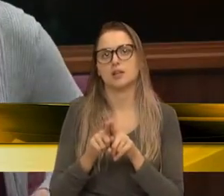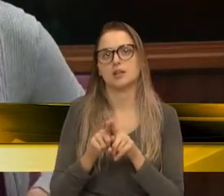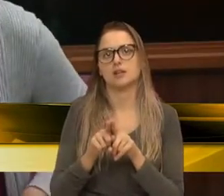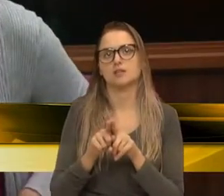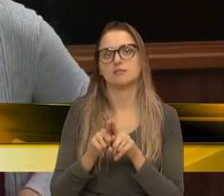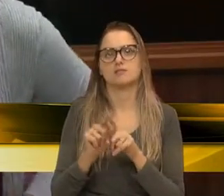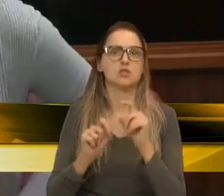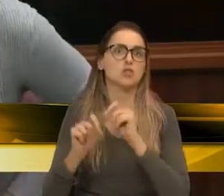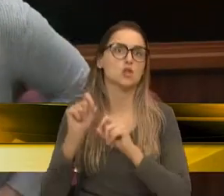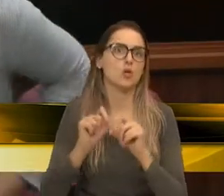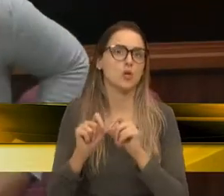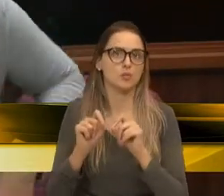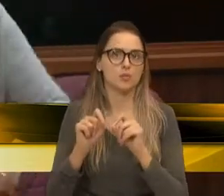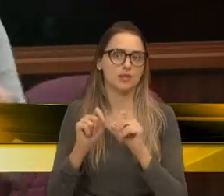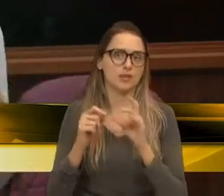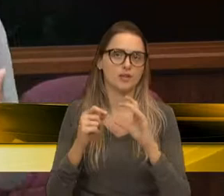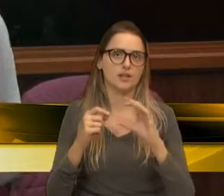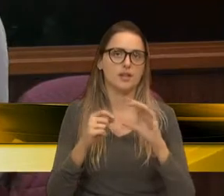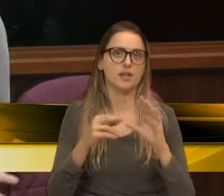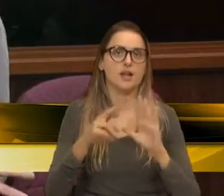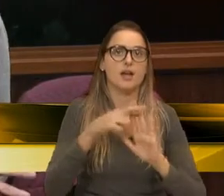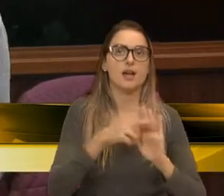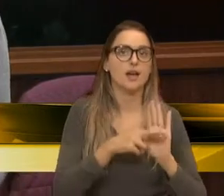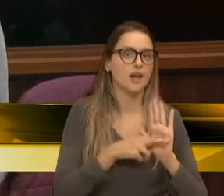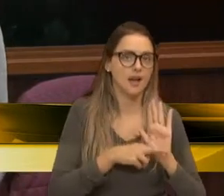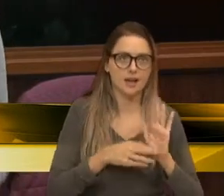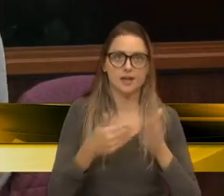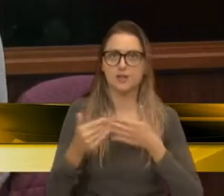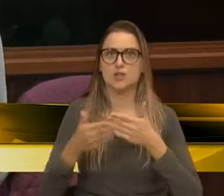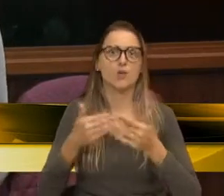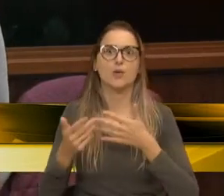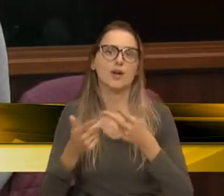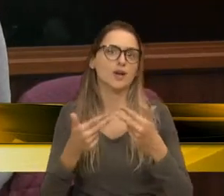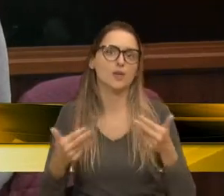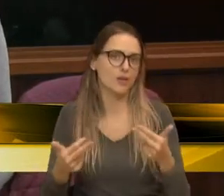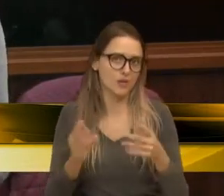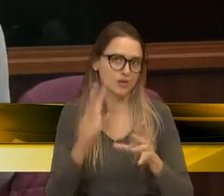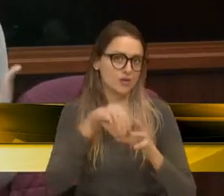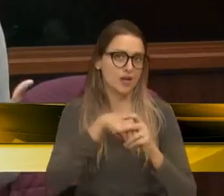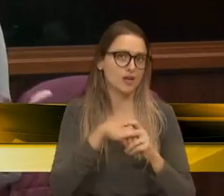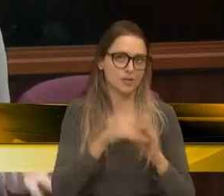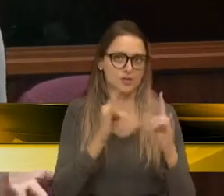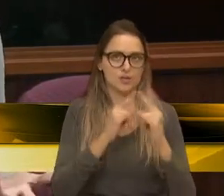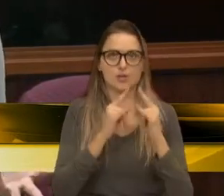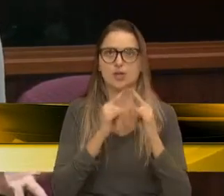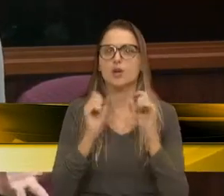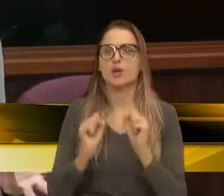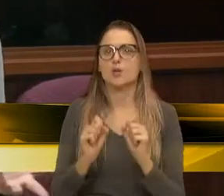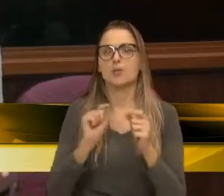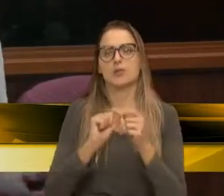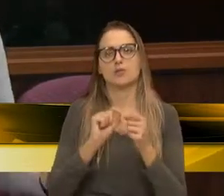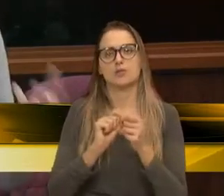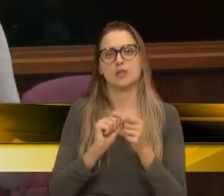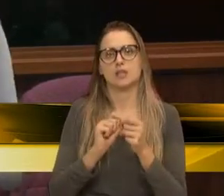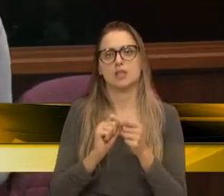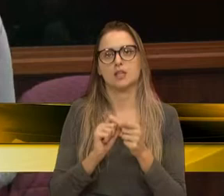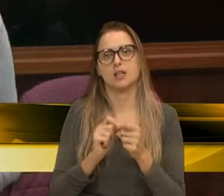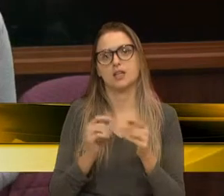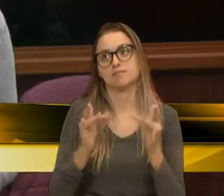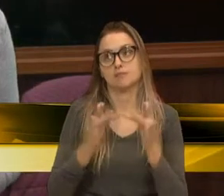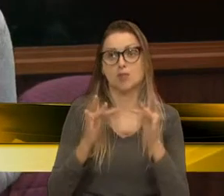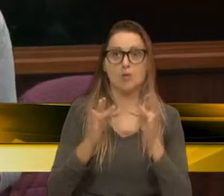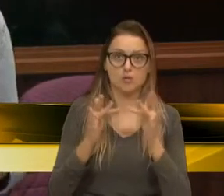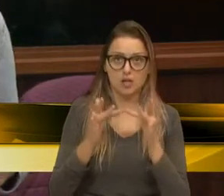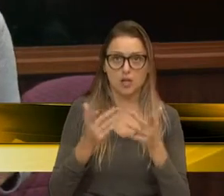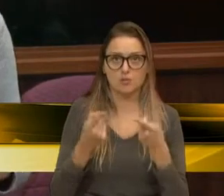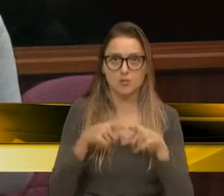questão legislativa, sobre regramento de qualquer instância. A gente pode fazer várias parcerias que a universidade pode estar contribuindo,